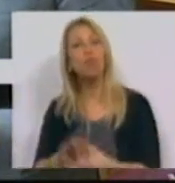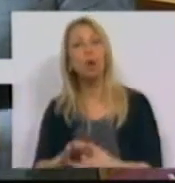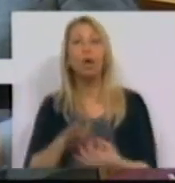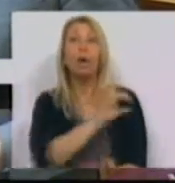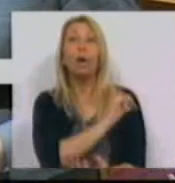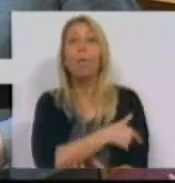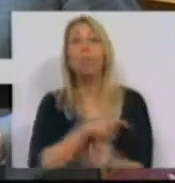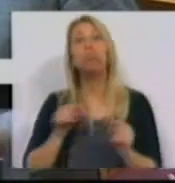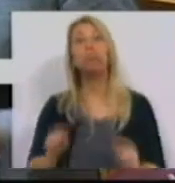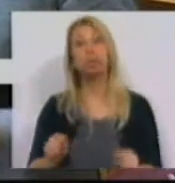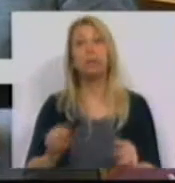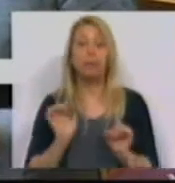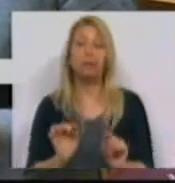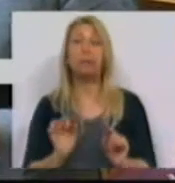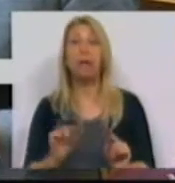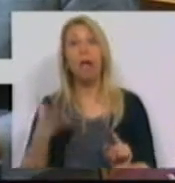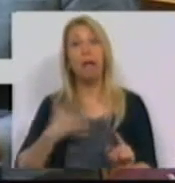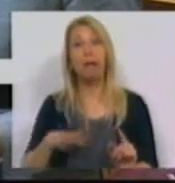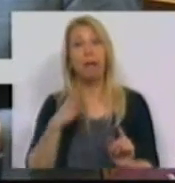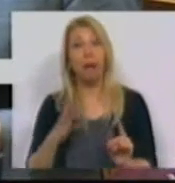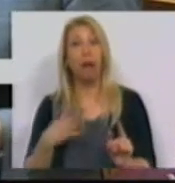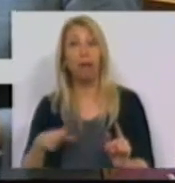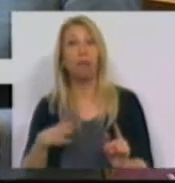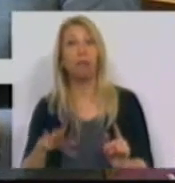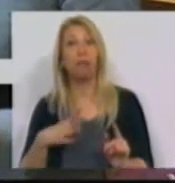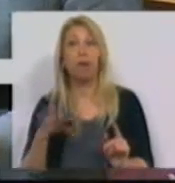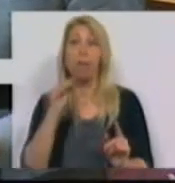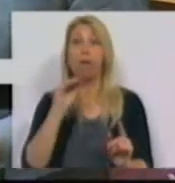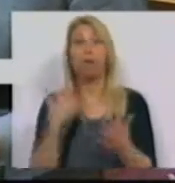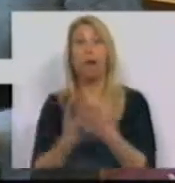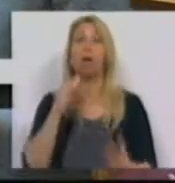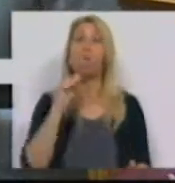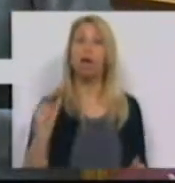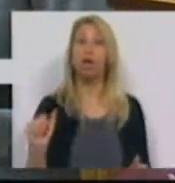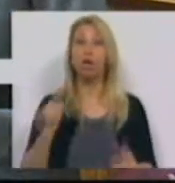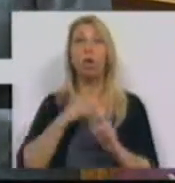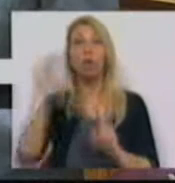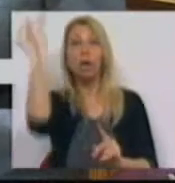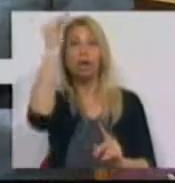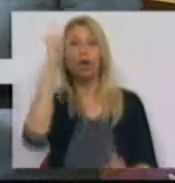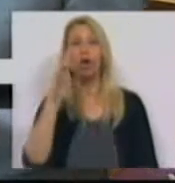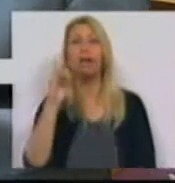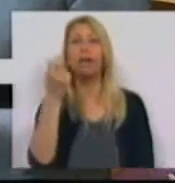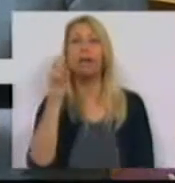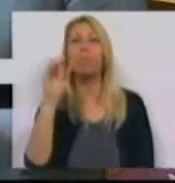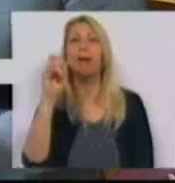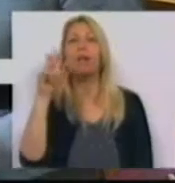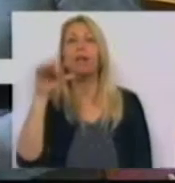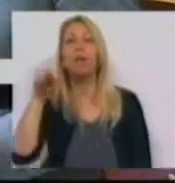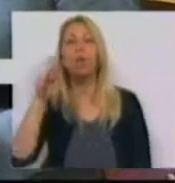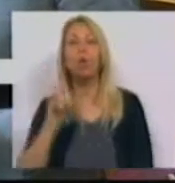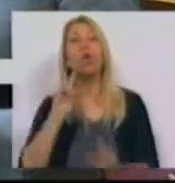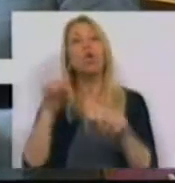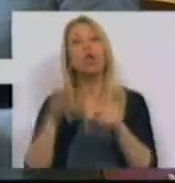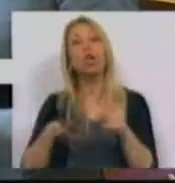potencialidades que dela se pretendem tirar para toda uma região designadamente no interior ribeirinho e restantes zonas